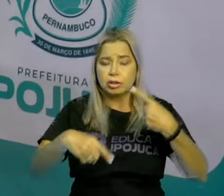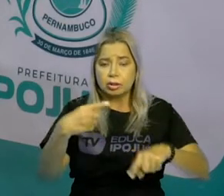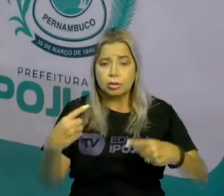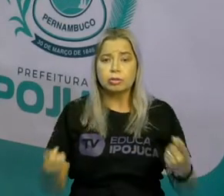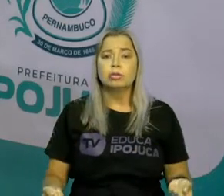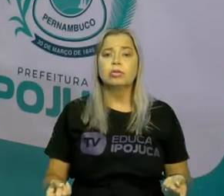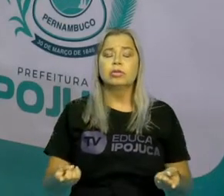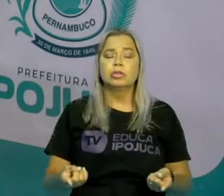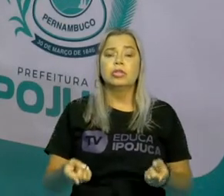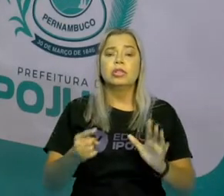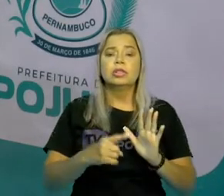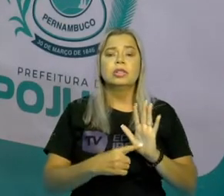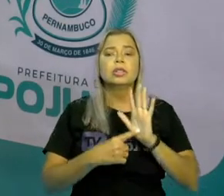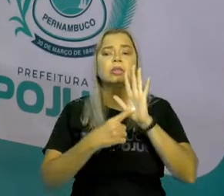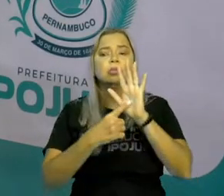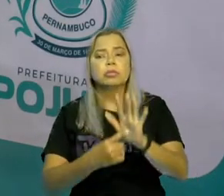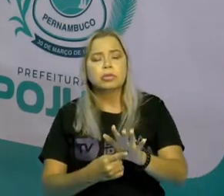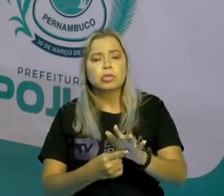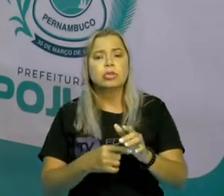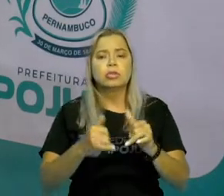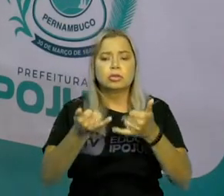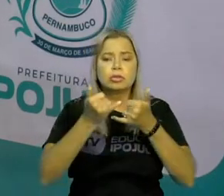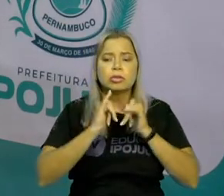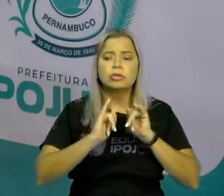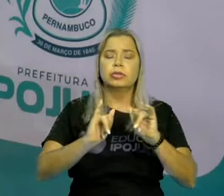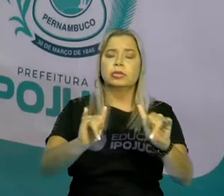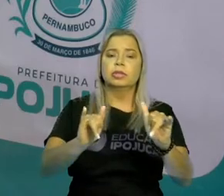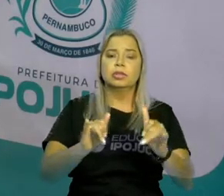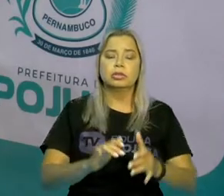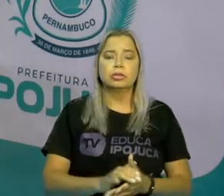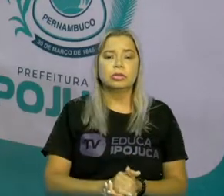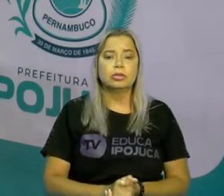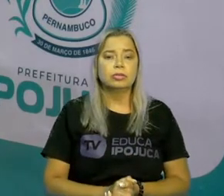tomando mais rapidamente o espaço dela.